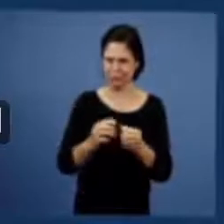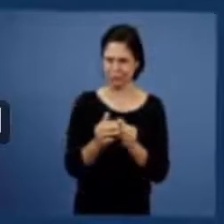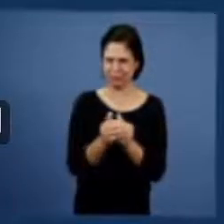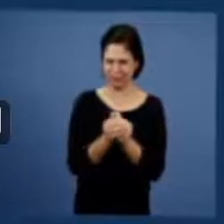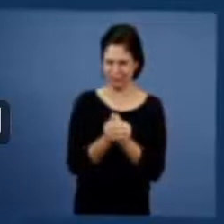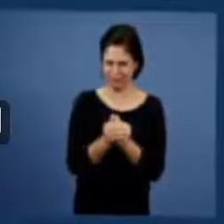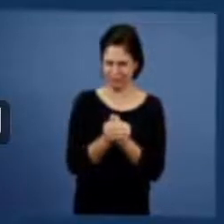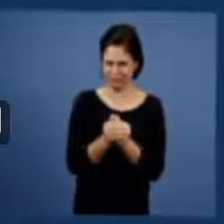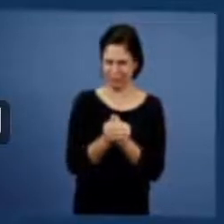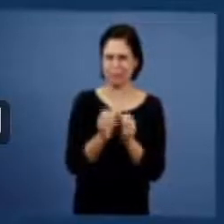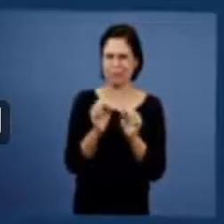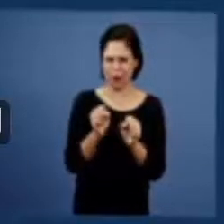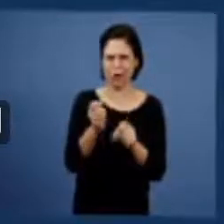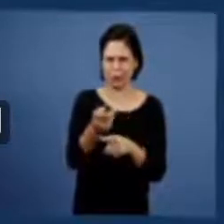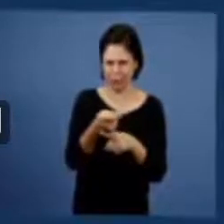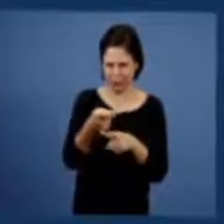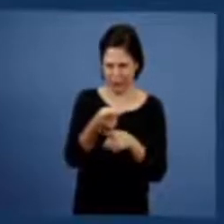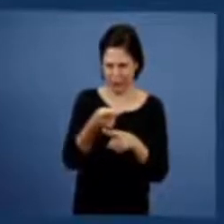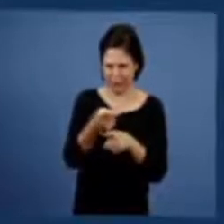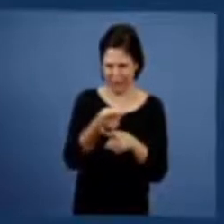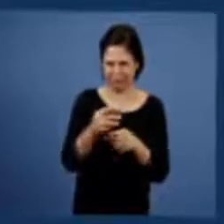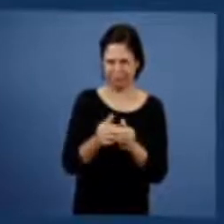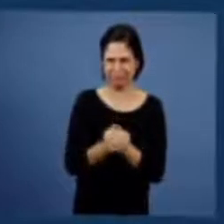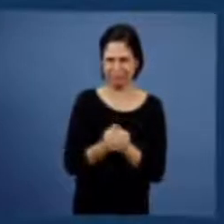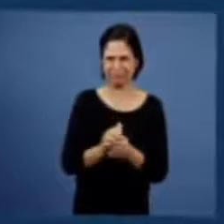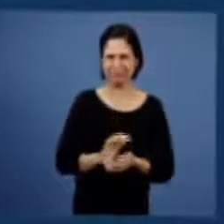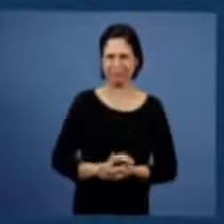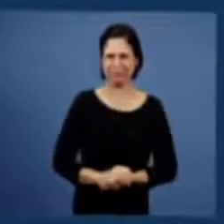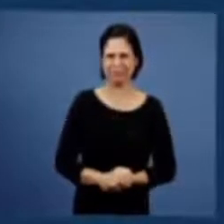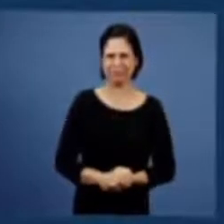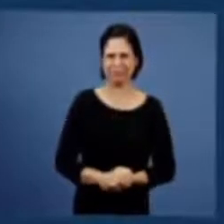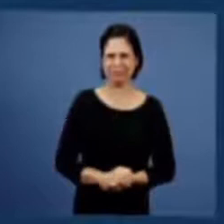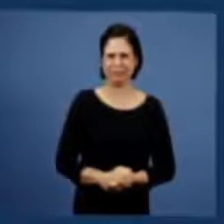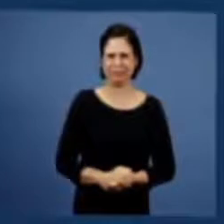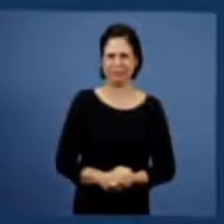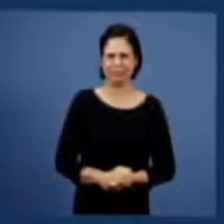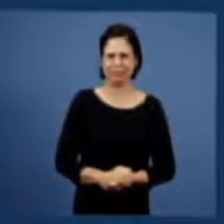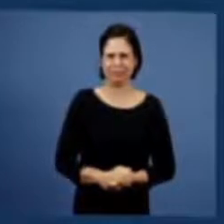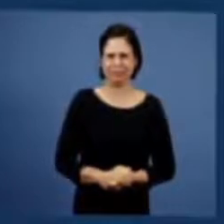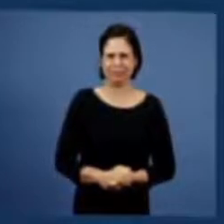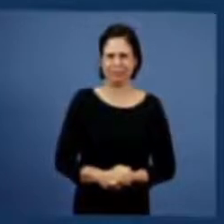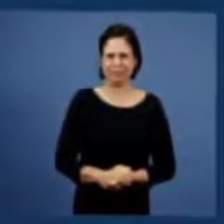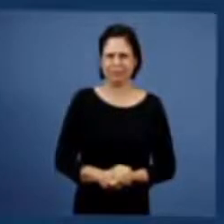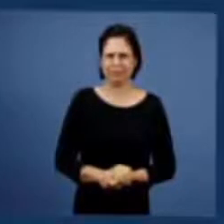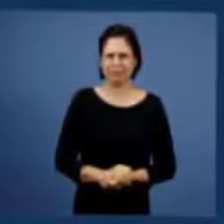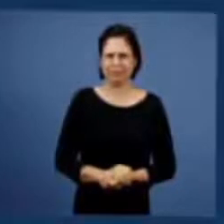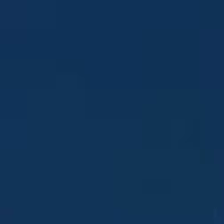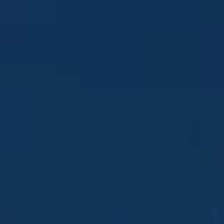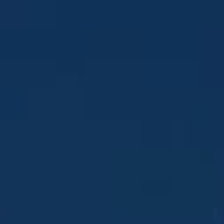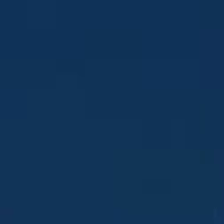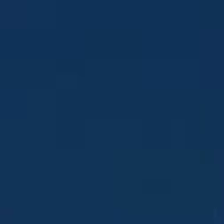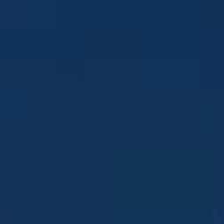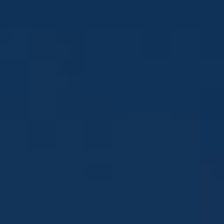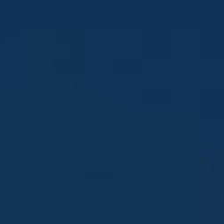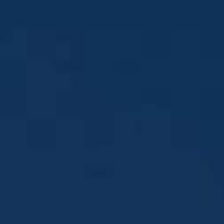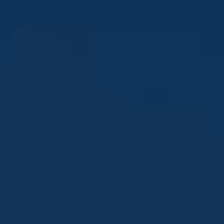minutos os irmãos poderão proceder a resposta buscar a resposta inclusive aqui não é